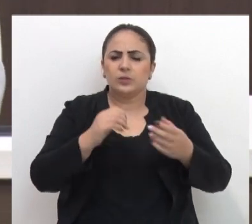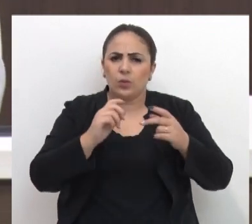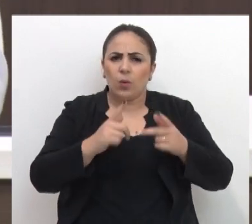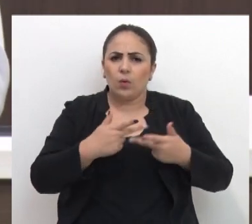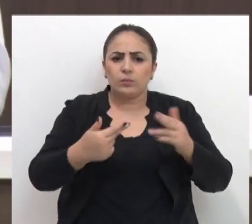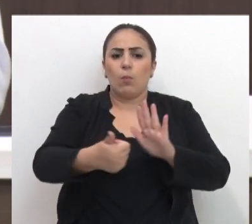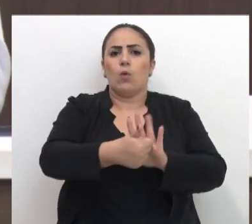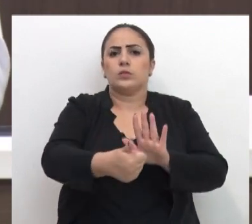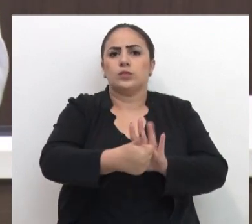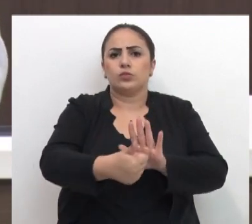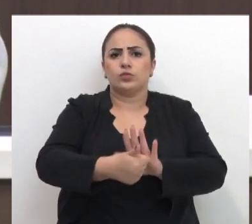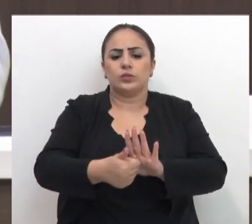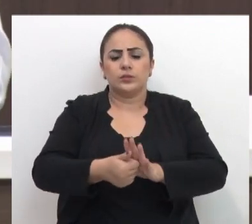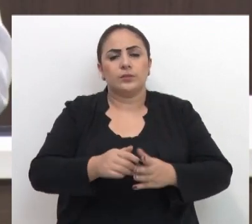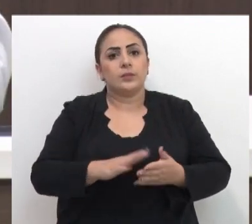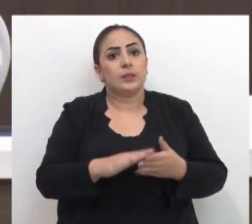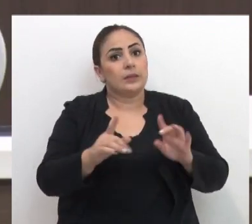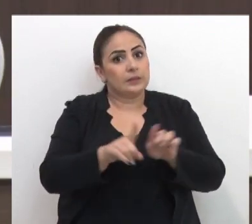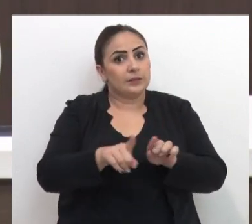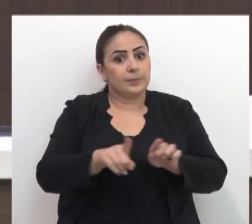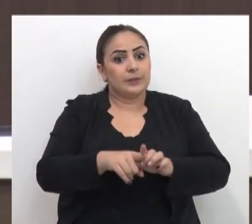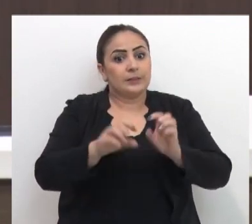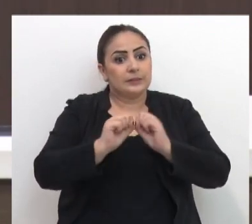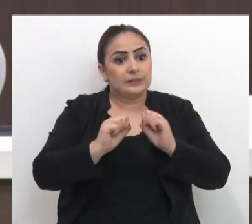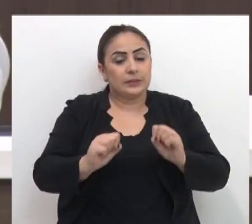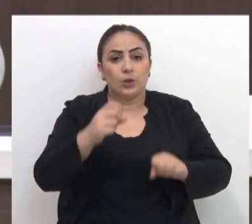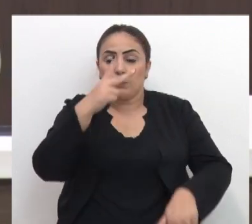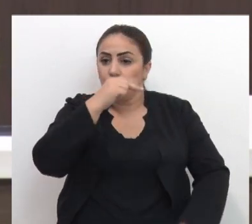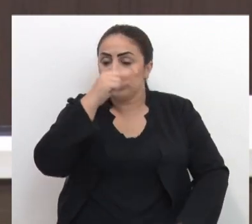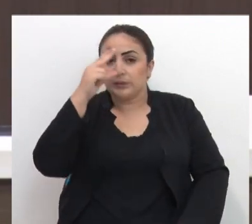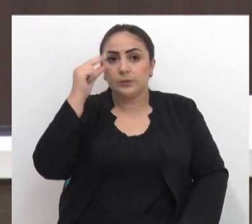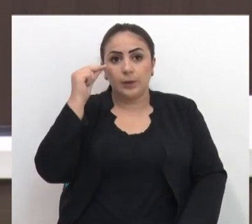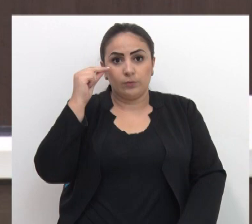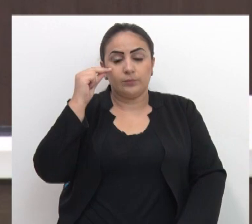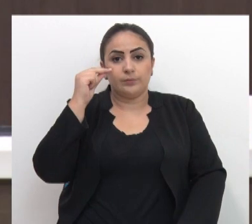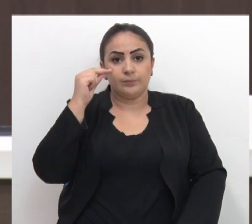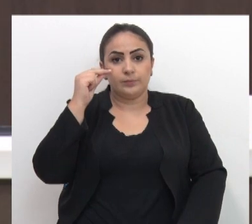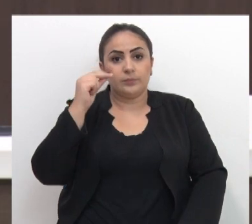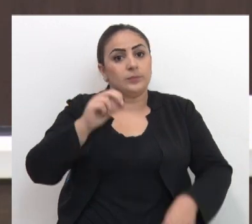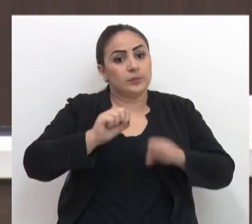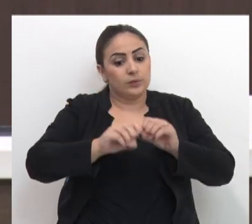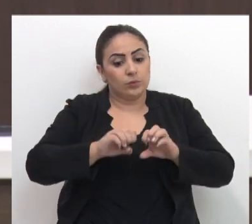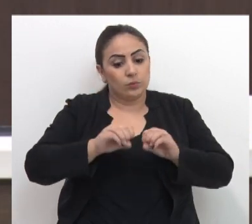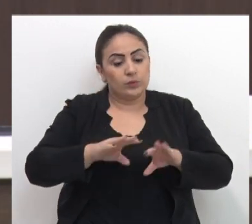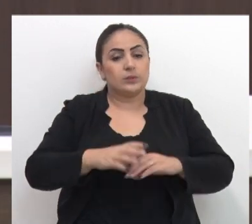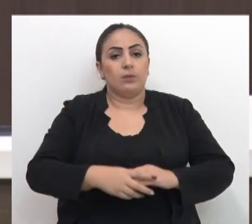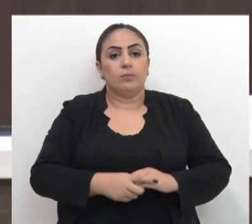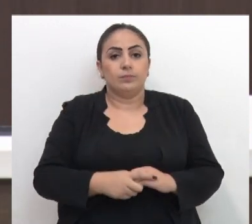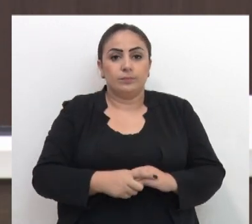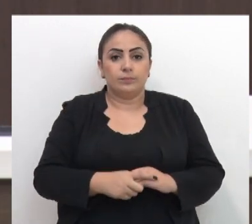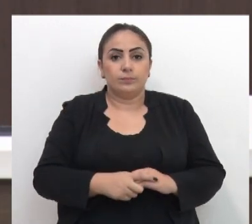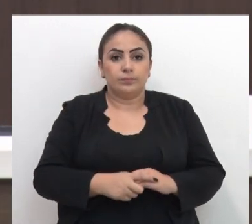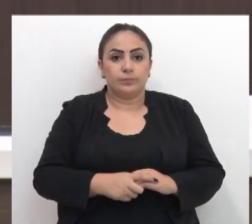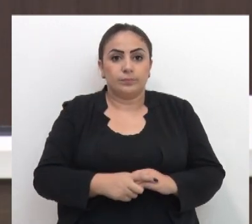elogios, inclusive da Secretaria Municipal de Educação,